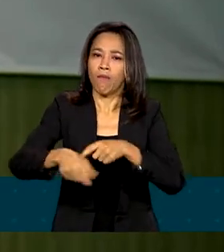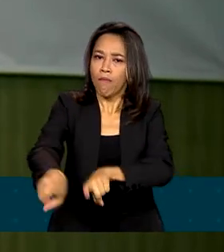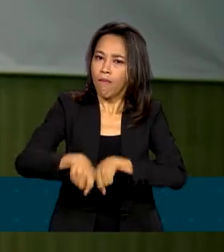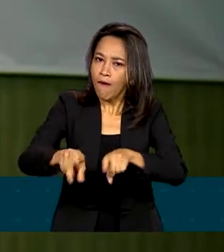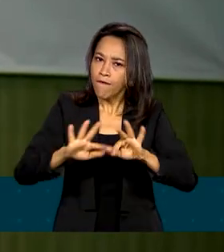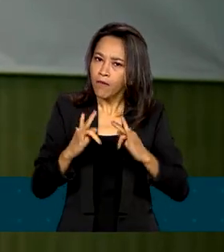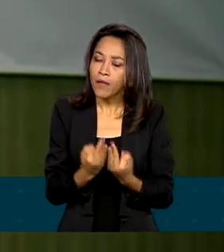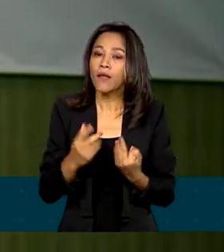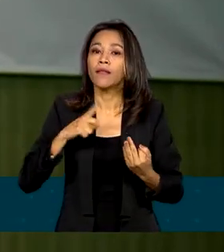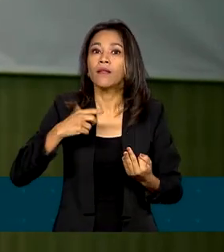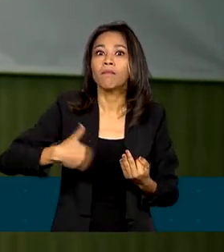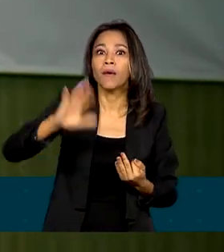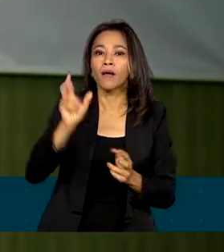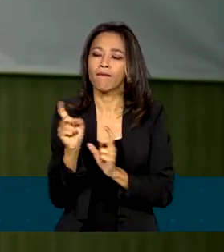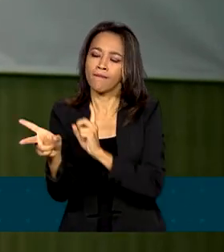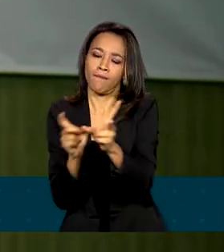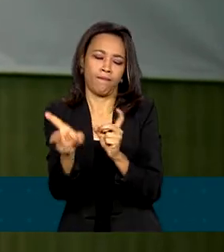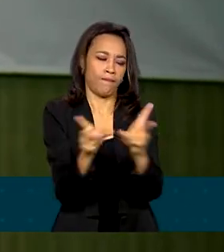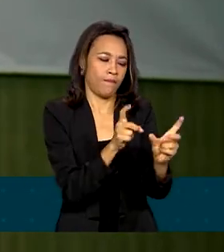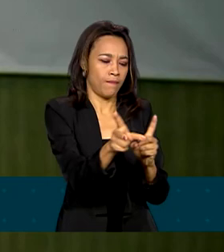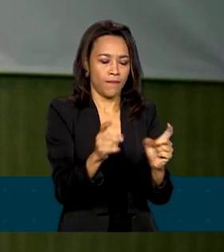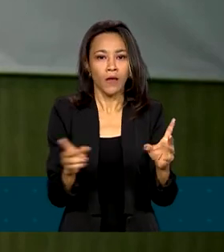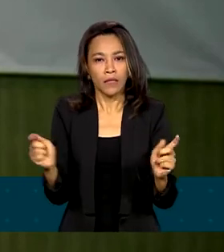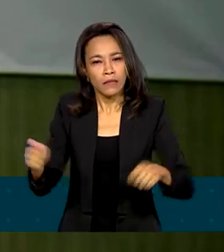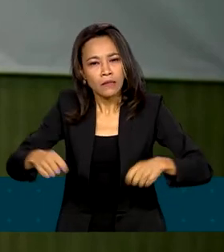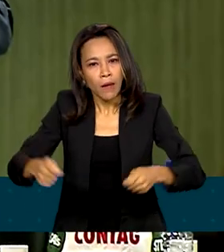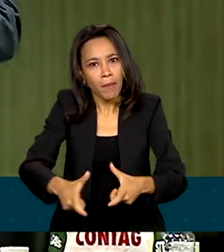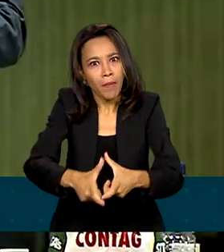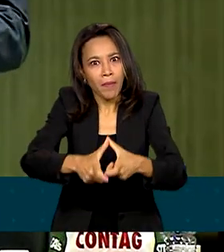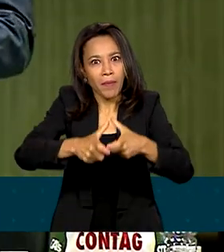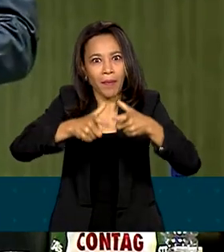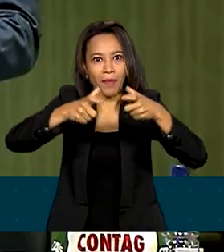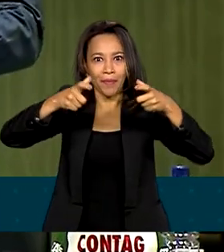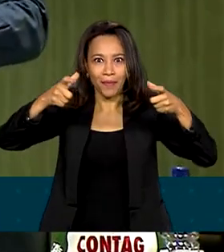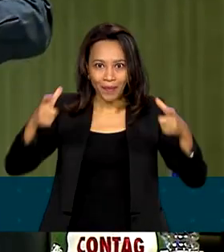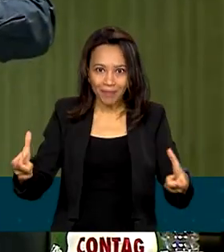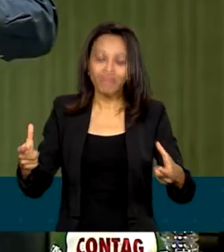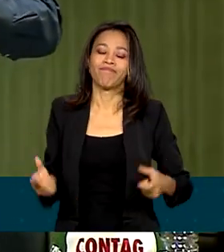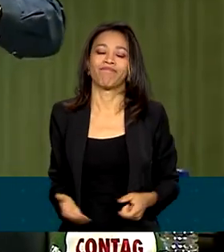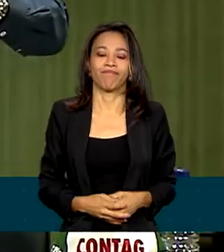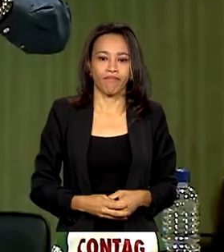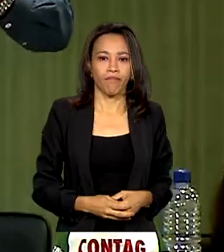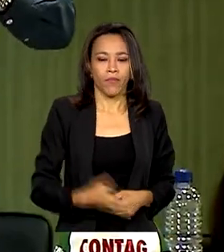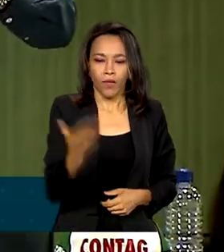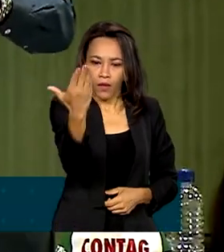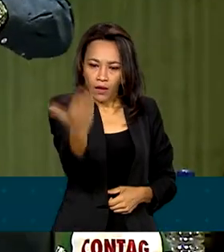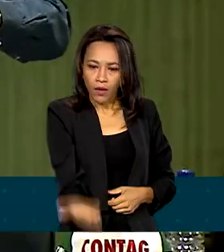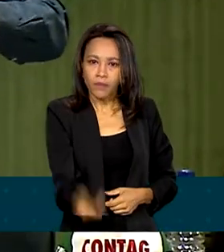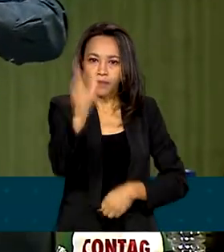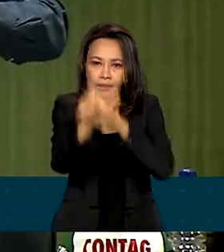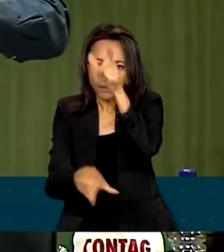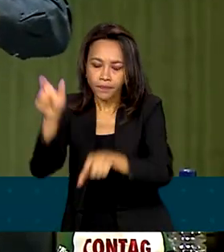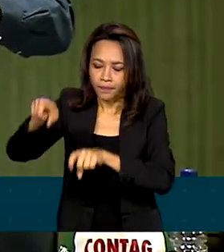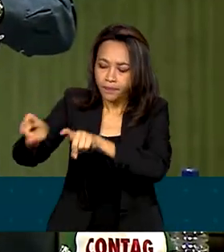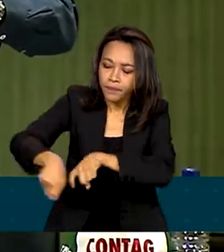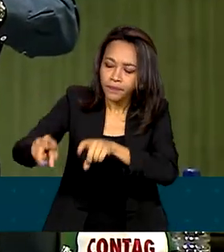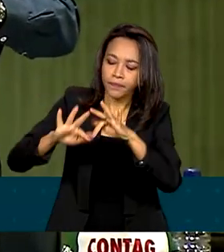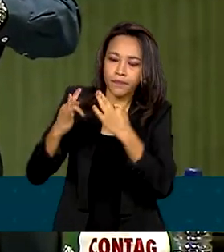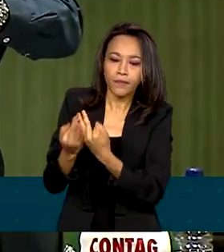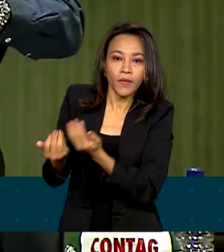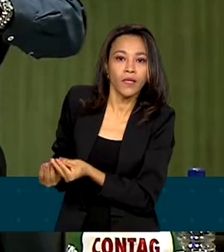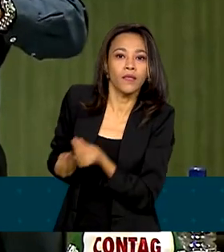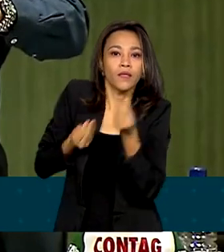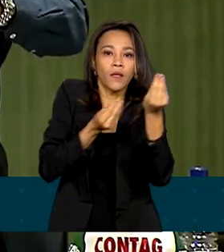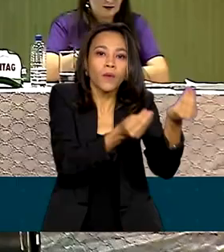ter mais mercado e poder crescer ainda mais. Os agricultores familiares entregaram ao governo federal uma